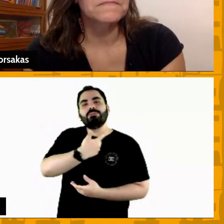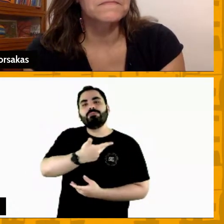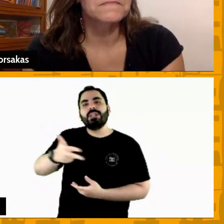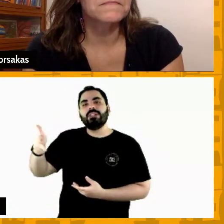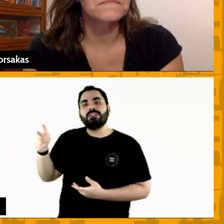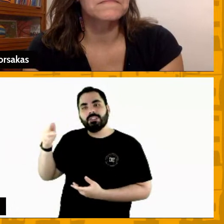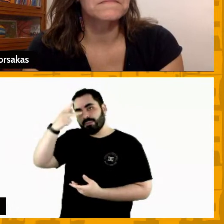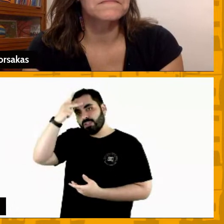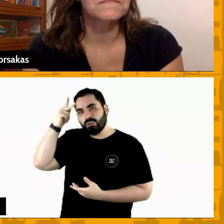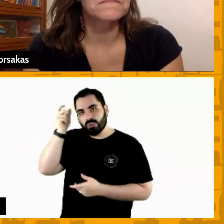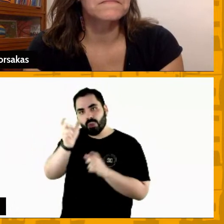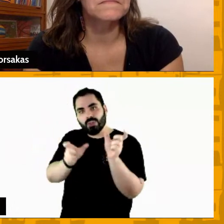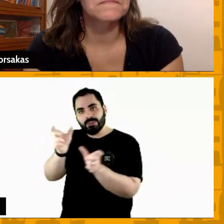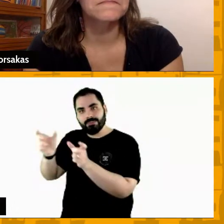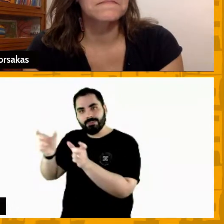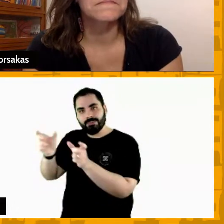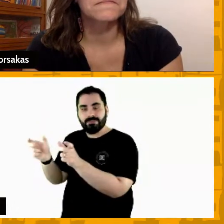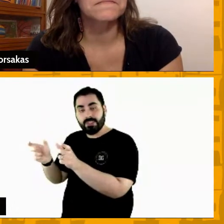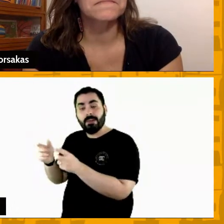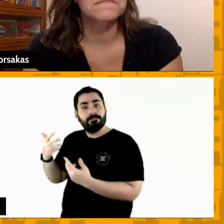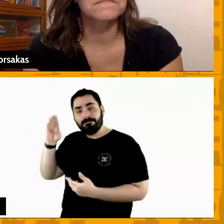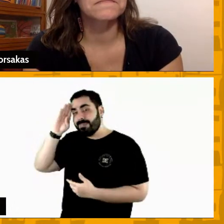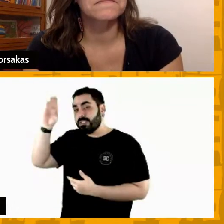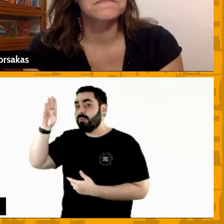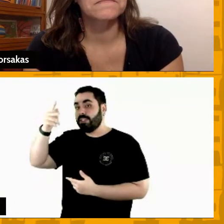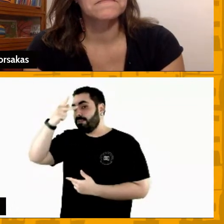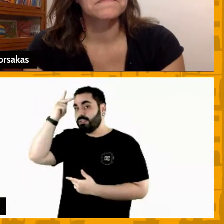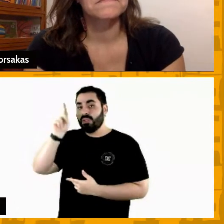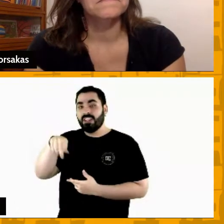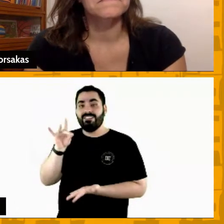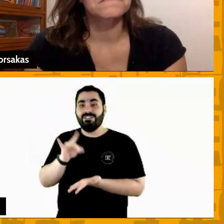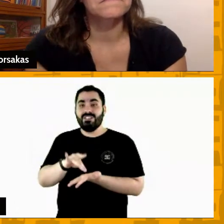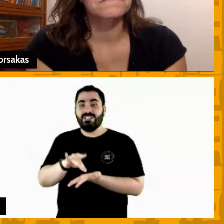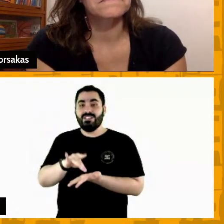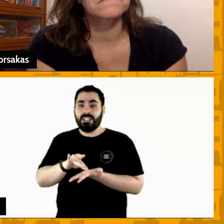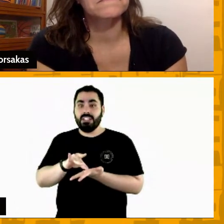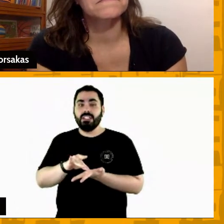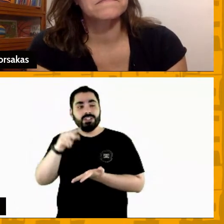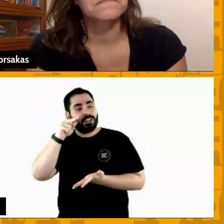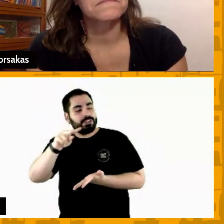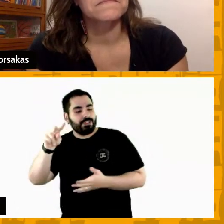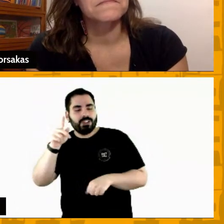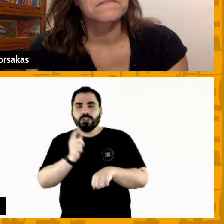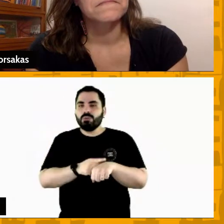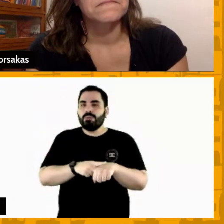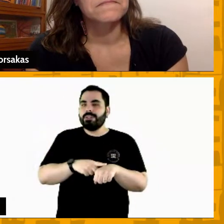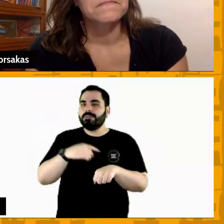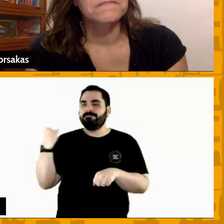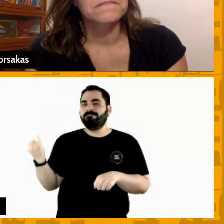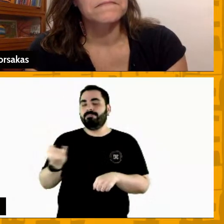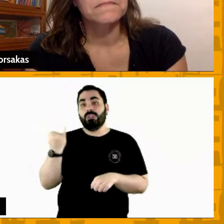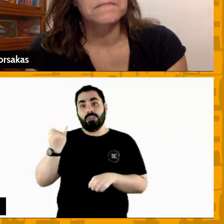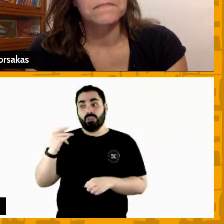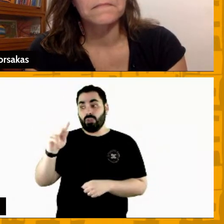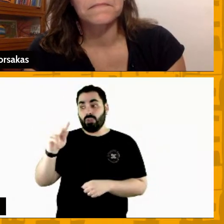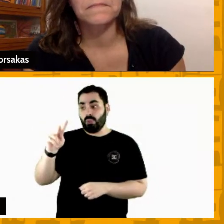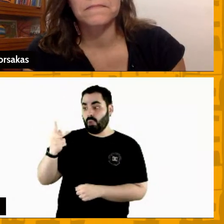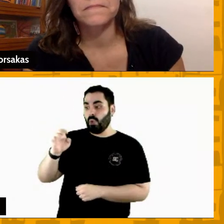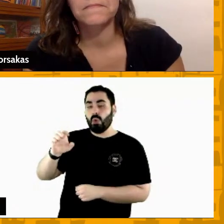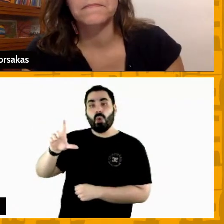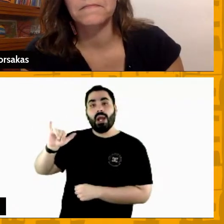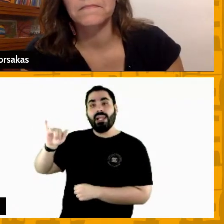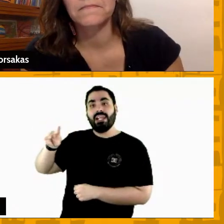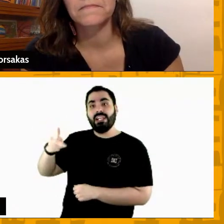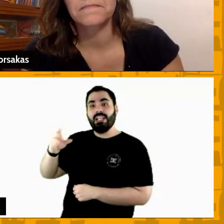pessoas que são verdadeiras e estão com você nos momentos mais importantes o Elin é um técnico super acessível a nossa